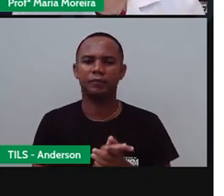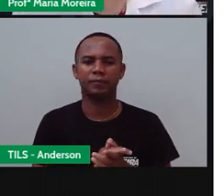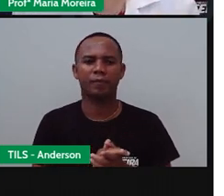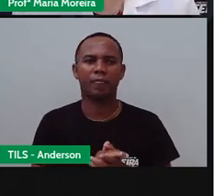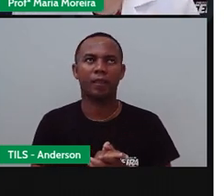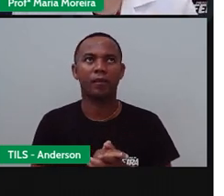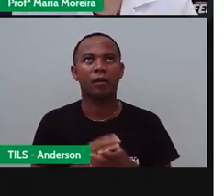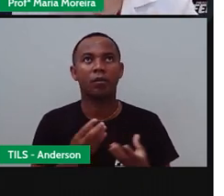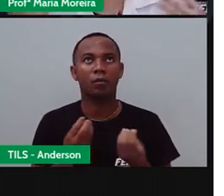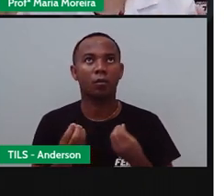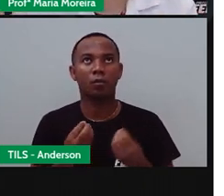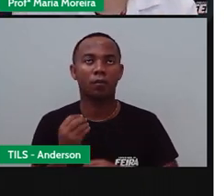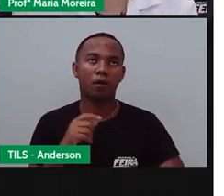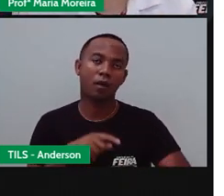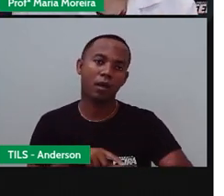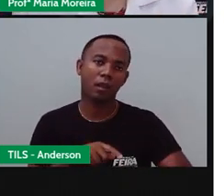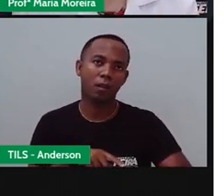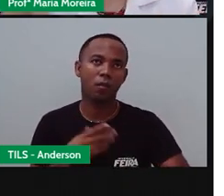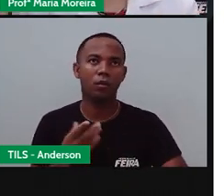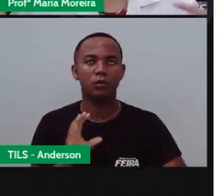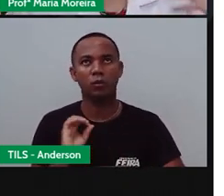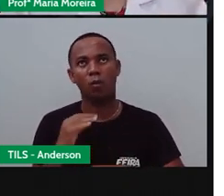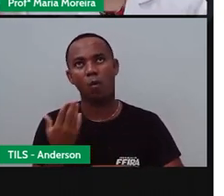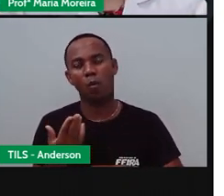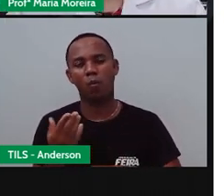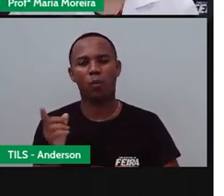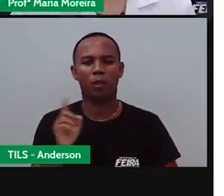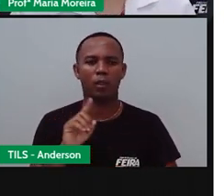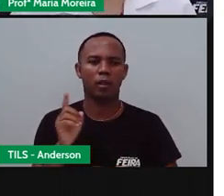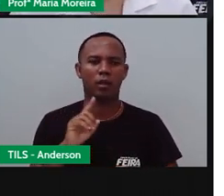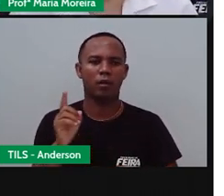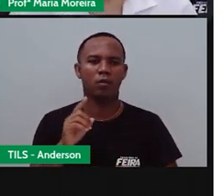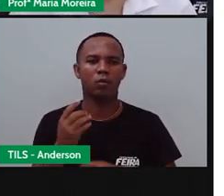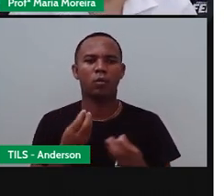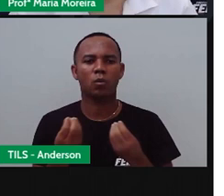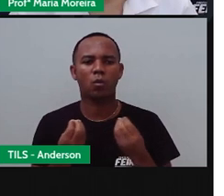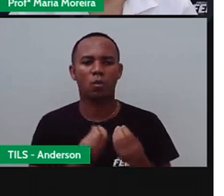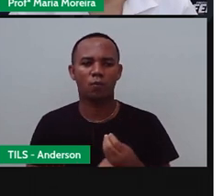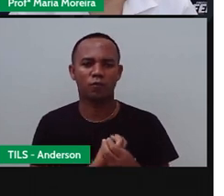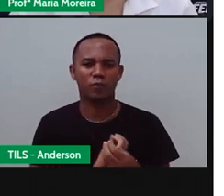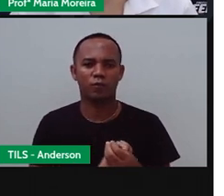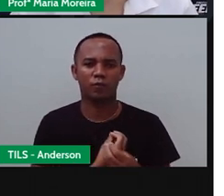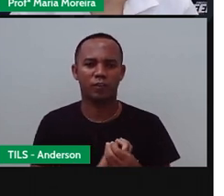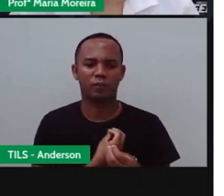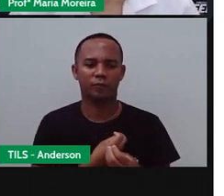relógio Como calendário Mas o tempo o quê? Que a gente está Vivendo